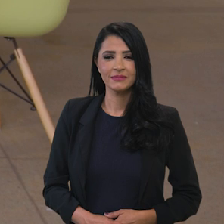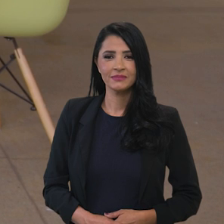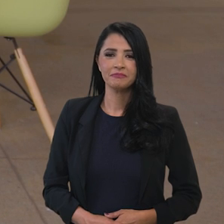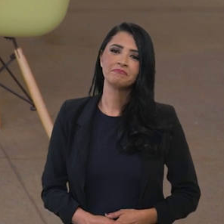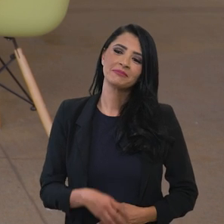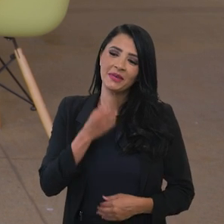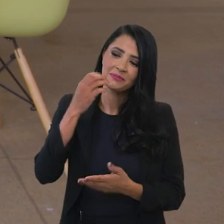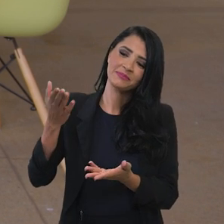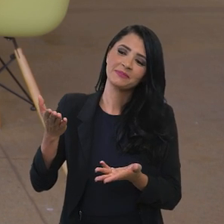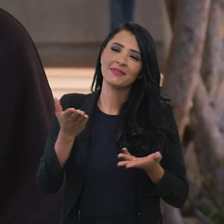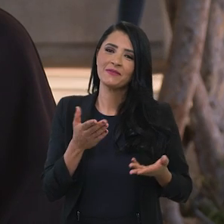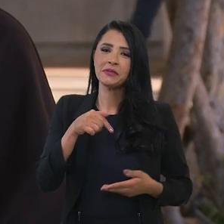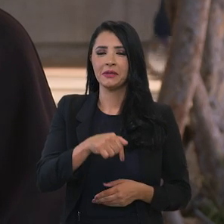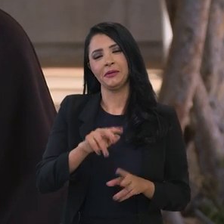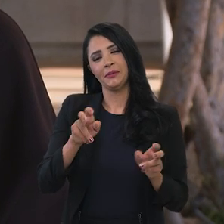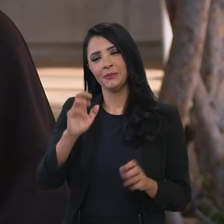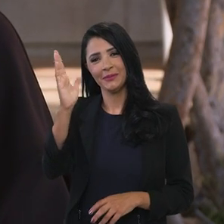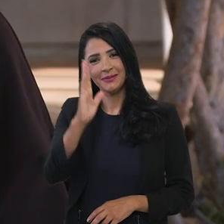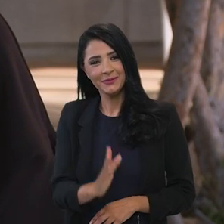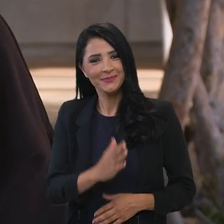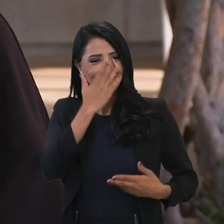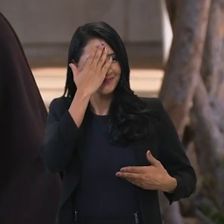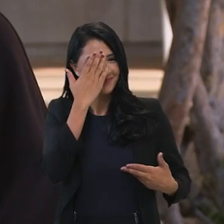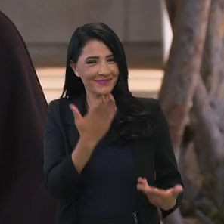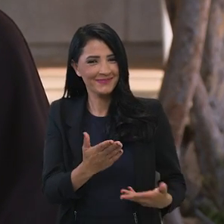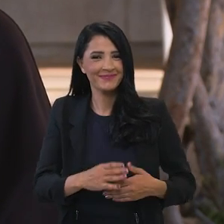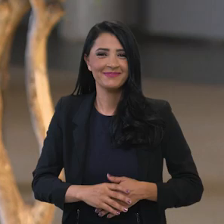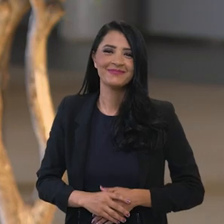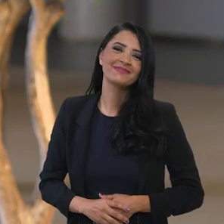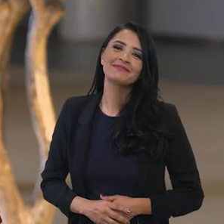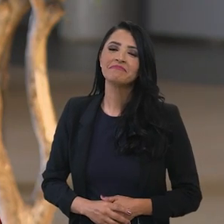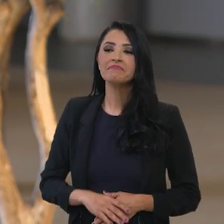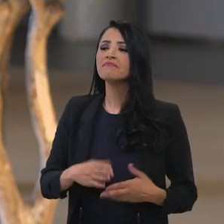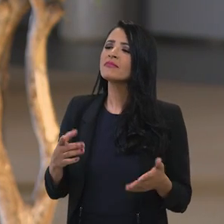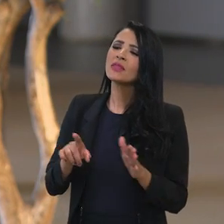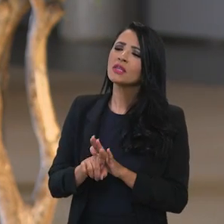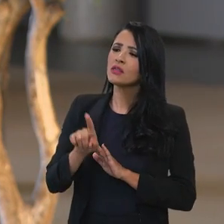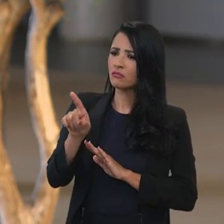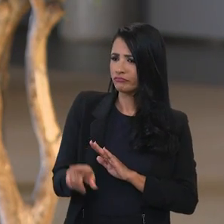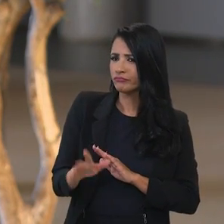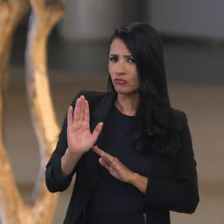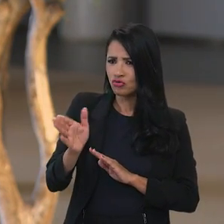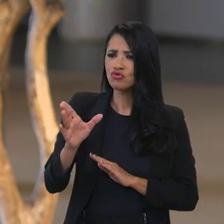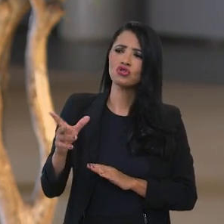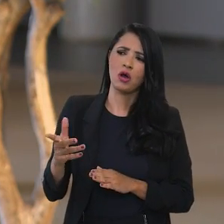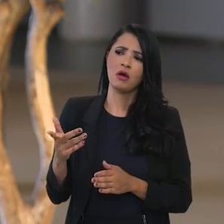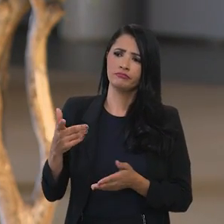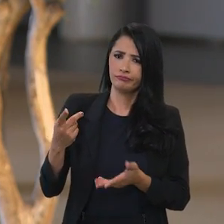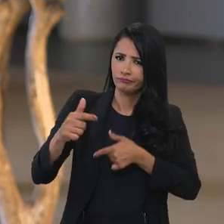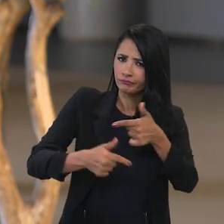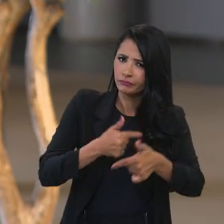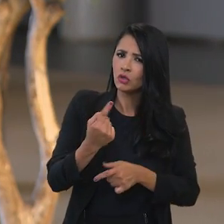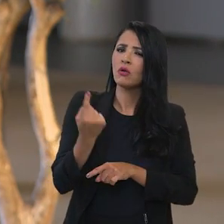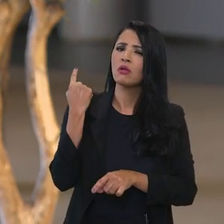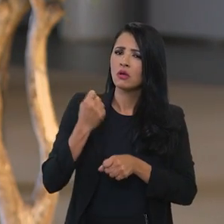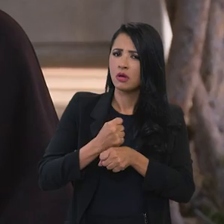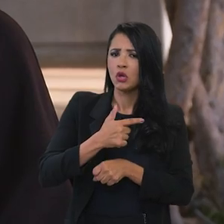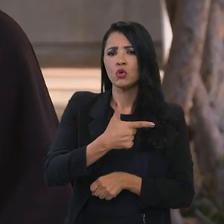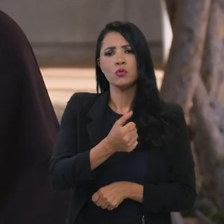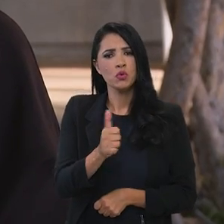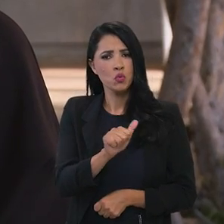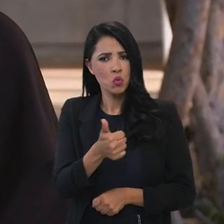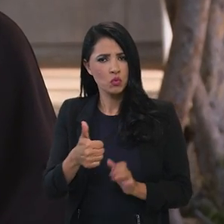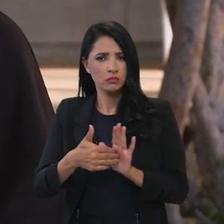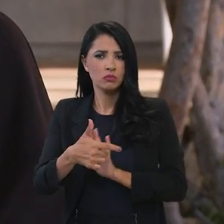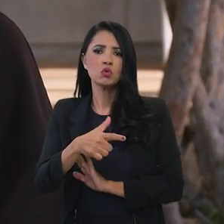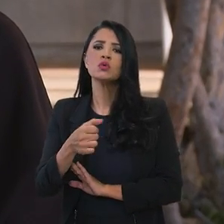Seja muito bem-vinda aqui ao Brasil em Pauta. Muito obrigada, Caramba. Bom, Tatiana, você já ocupou esse mesmo cargo entre 2011 e 2013.